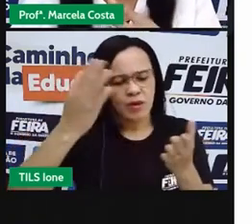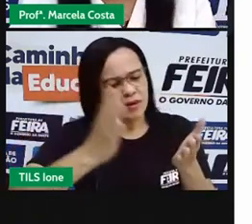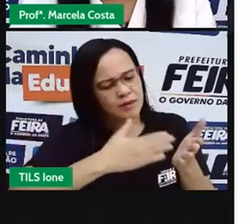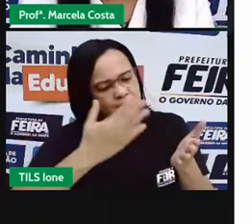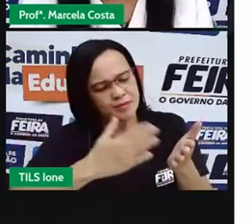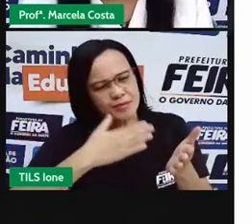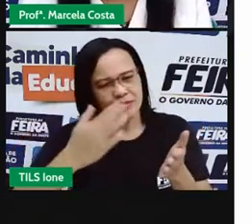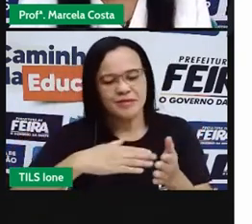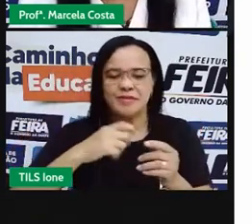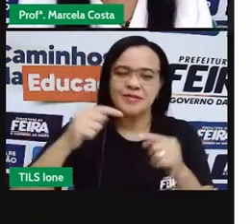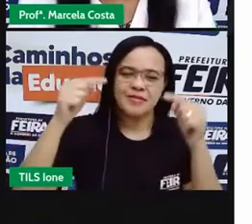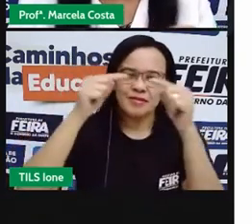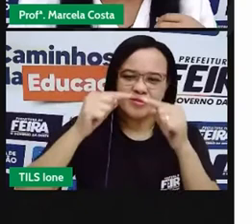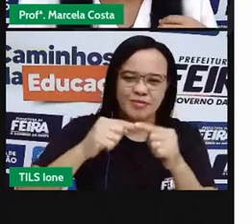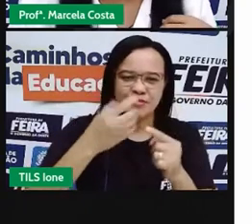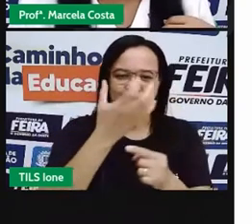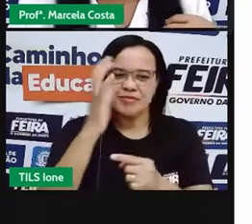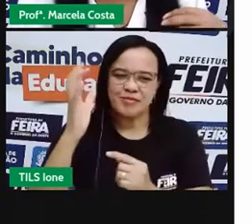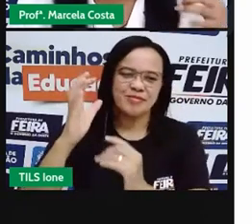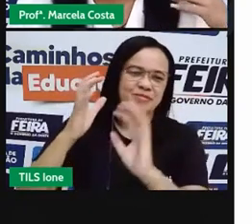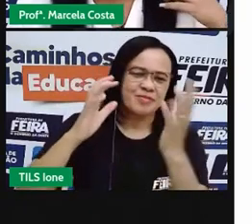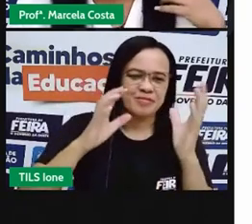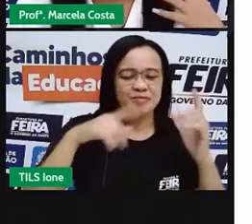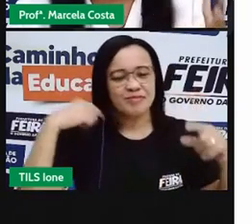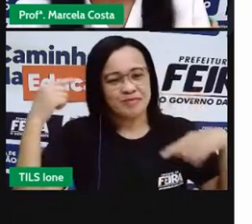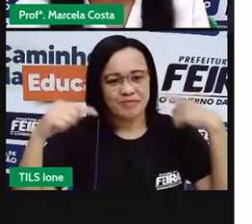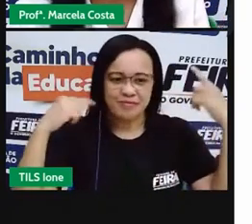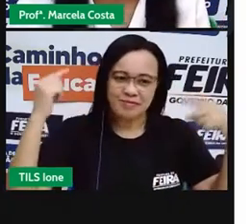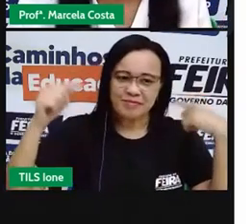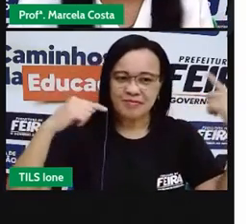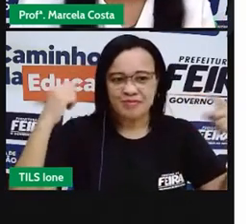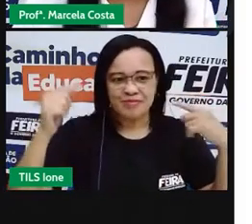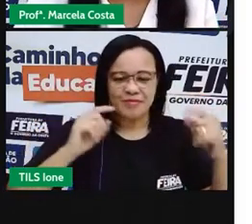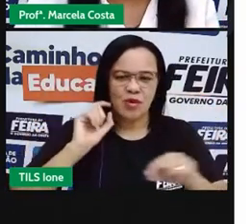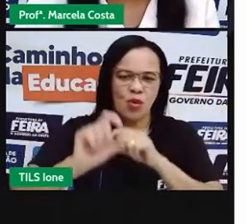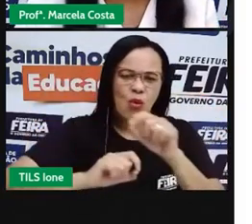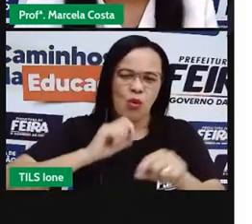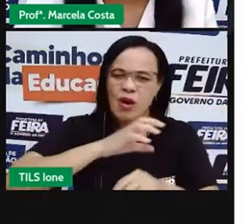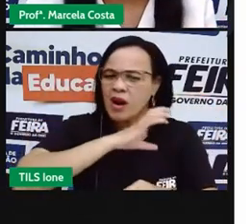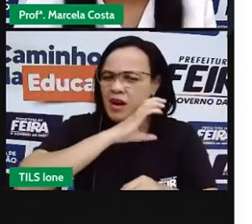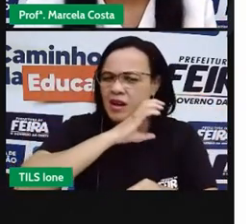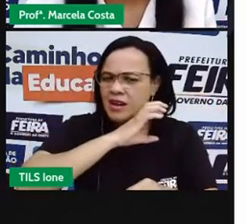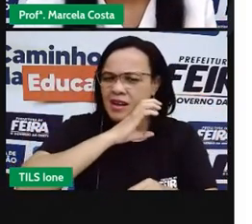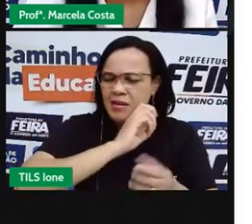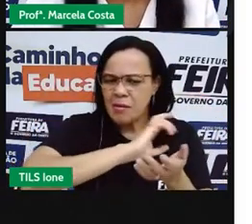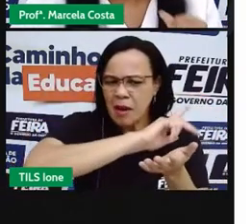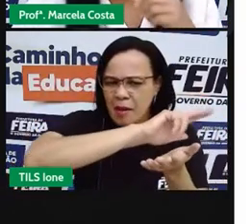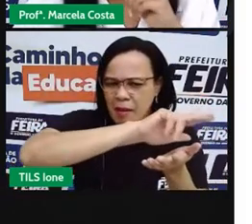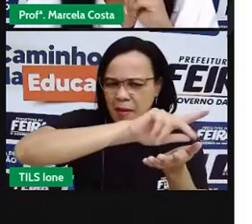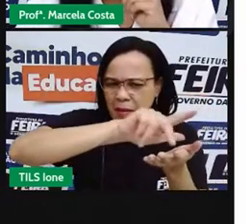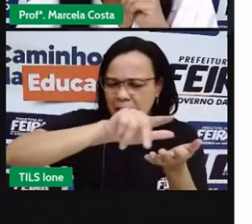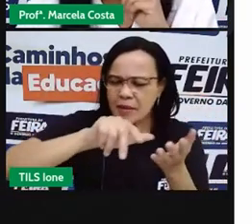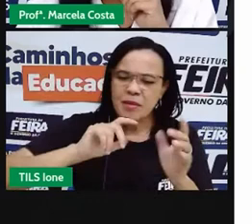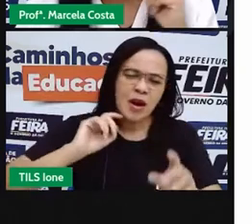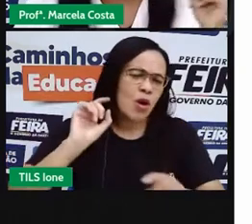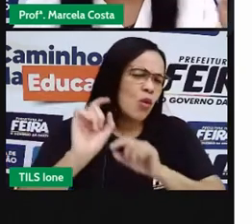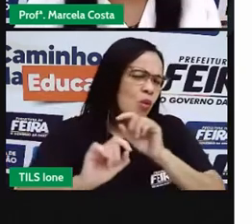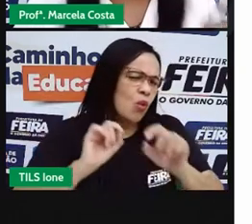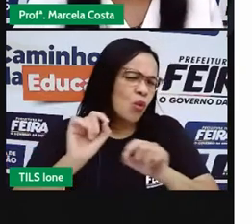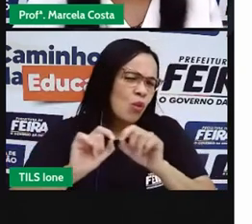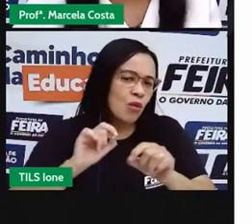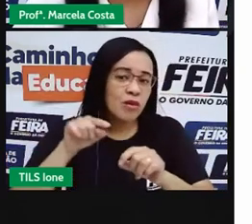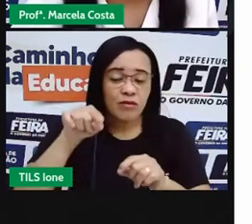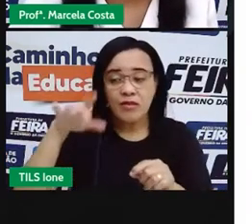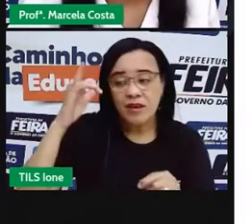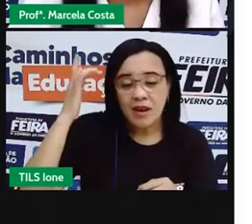fala natureza maluca. Será que é porque tem um monte de animais diferentes? O que que será que tem? O que que